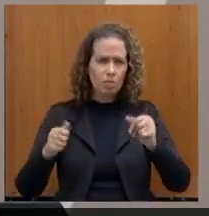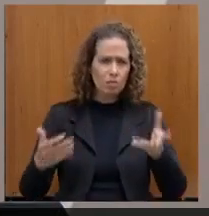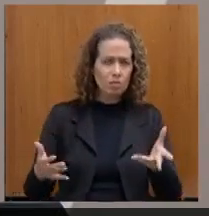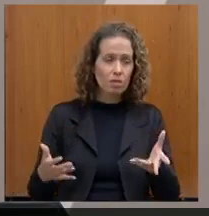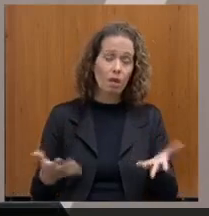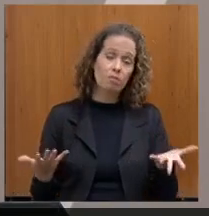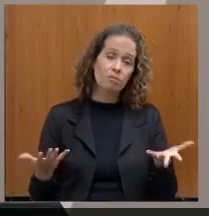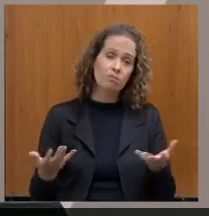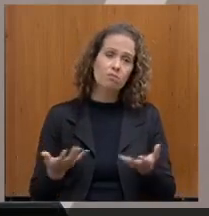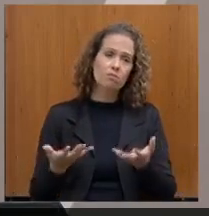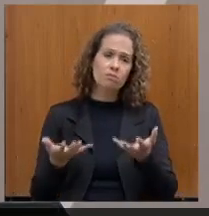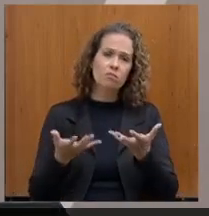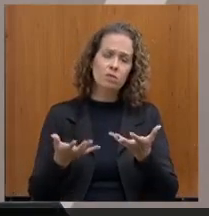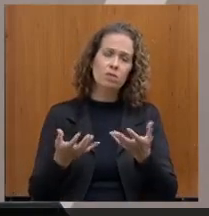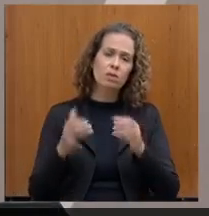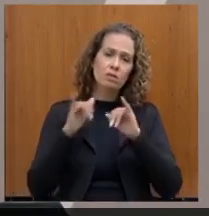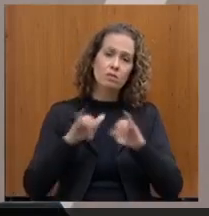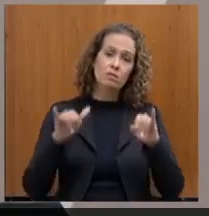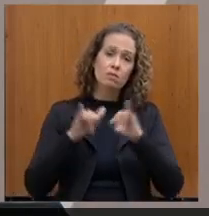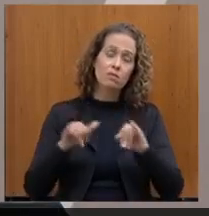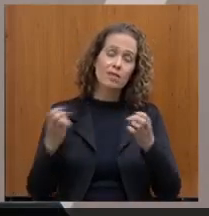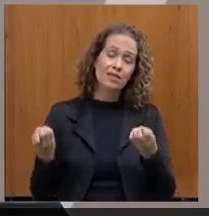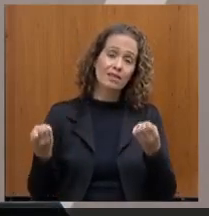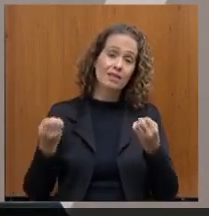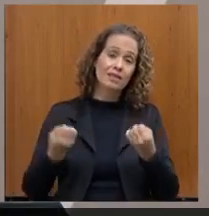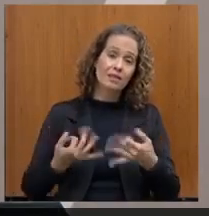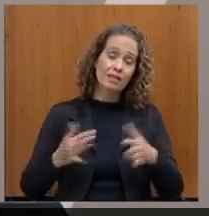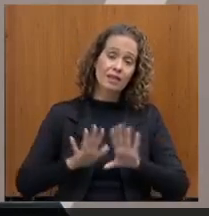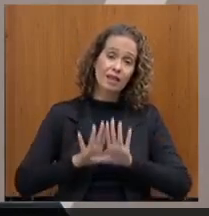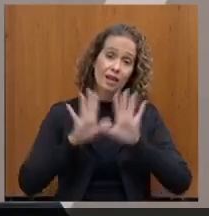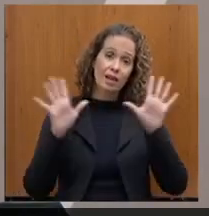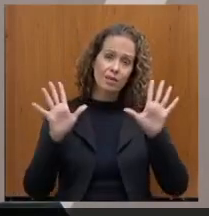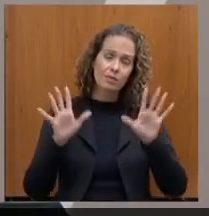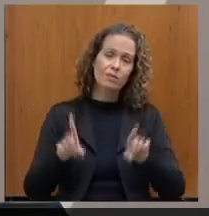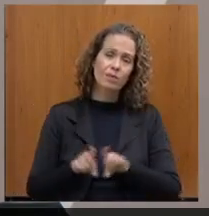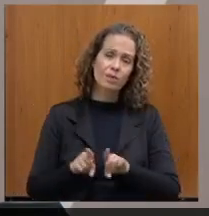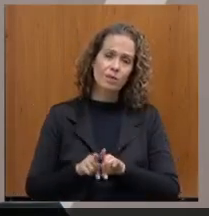de maneira clara também para os colegas que qualquer